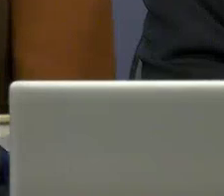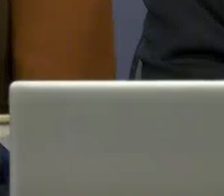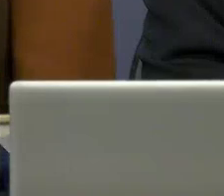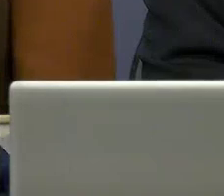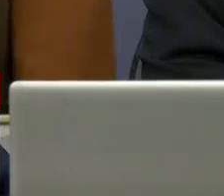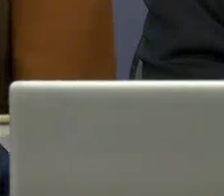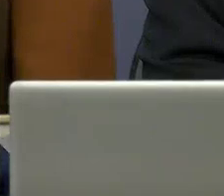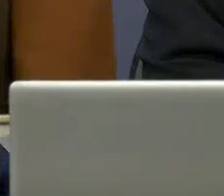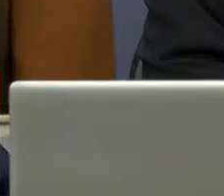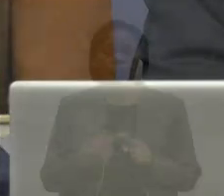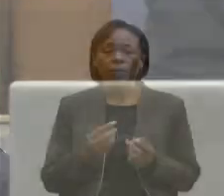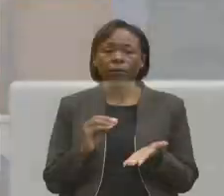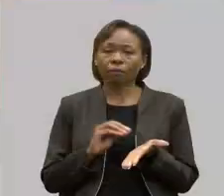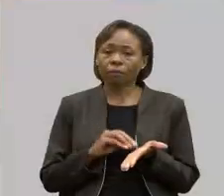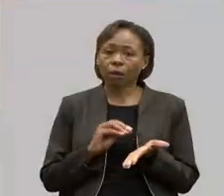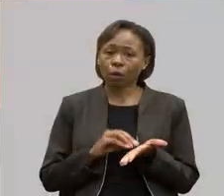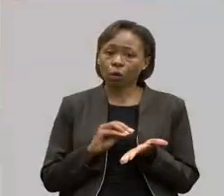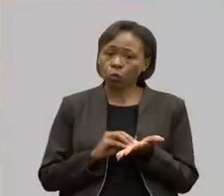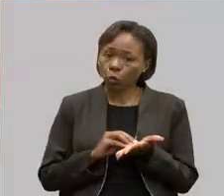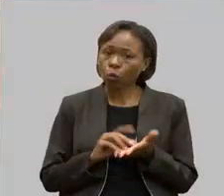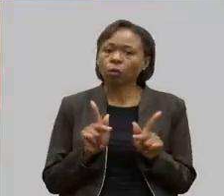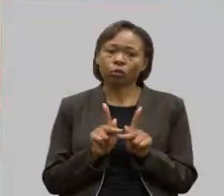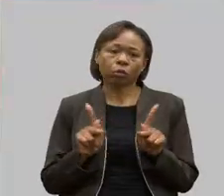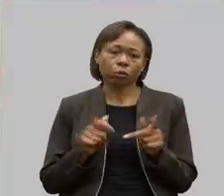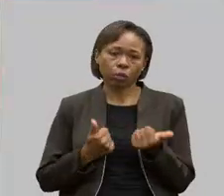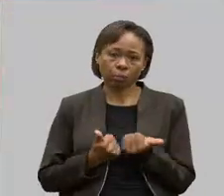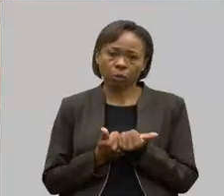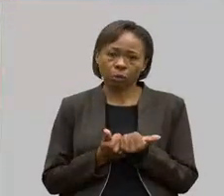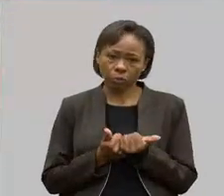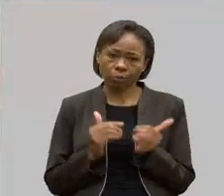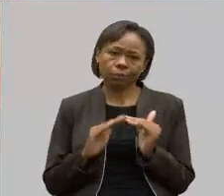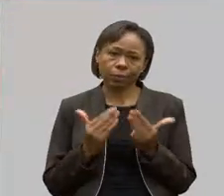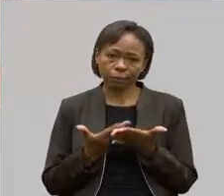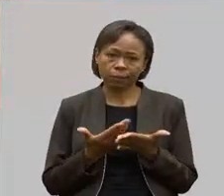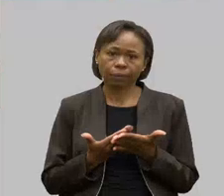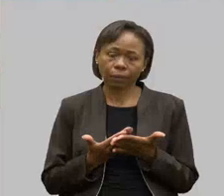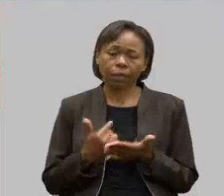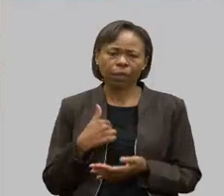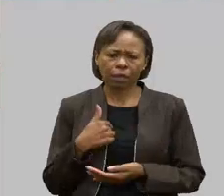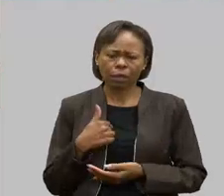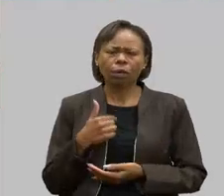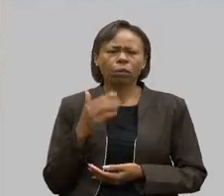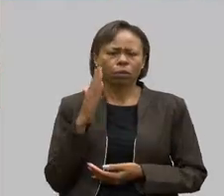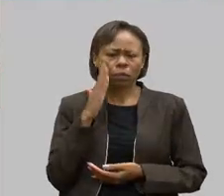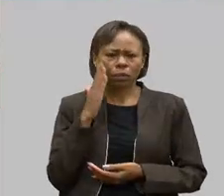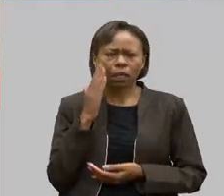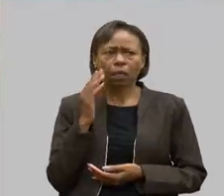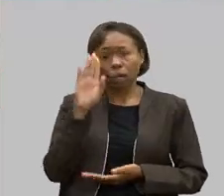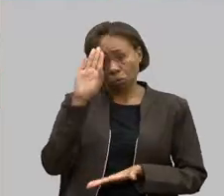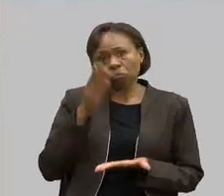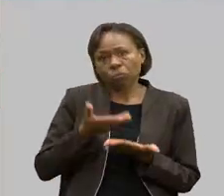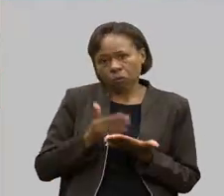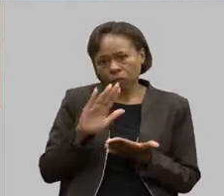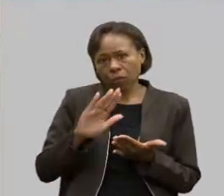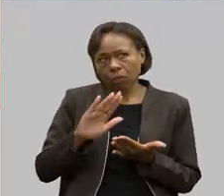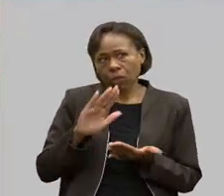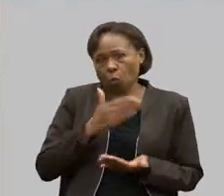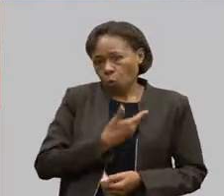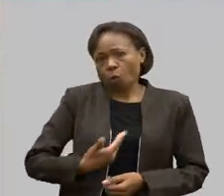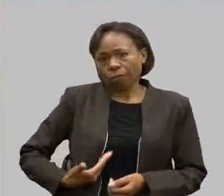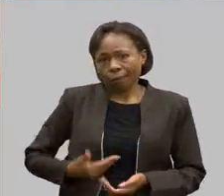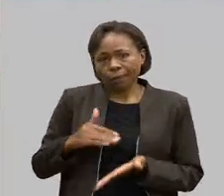assistência ali dentro da escola. então eu acredito que o governo, Secretaria de Educação, talvez por falta de